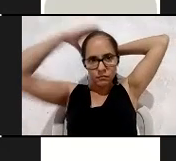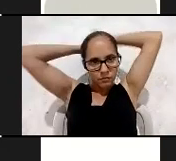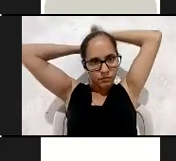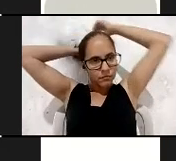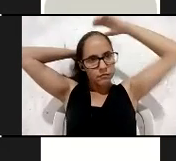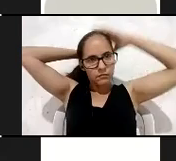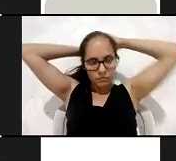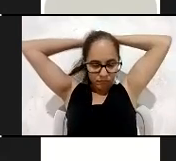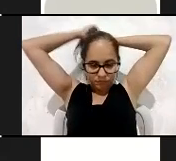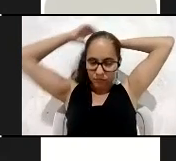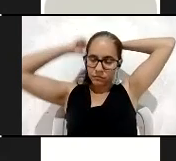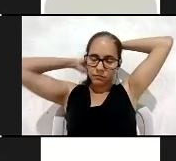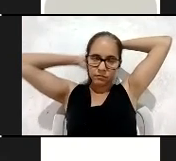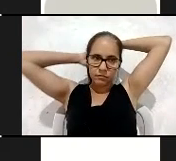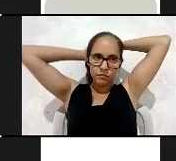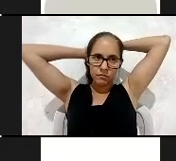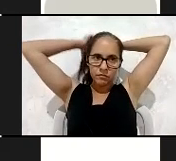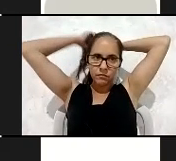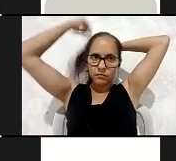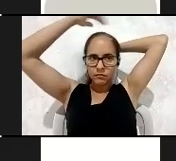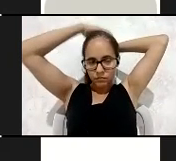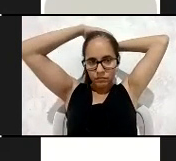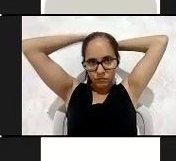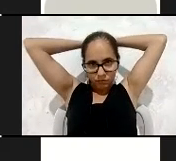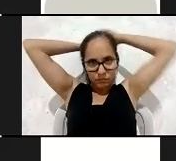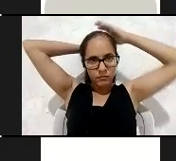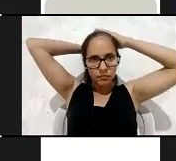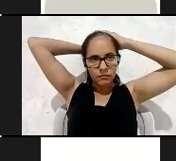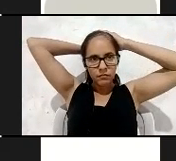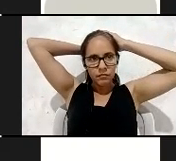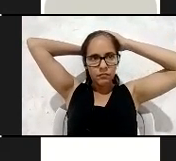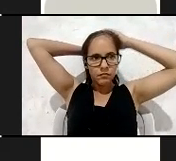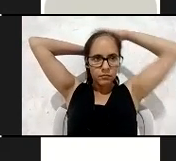tecnológico tem pressionado a escola